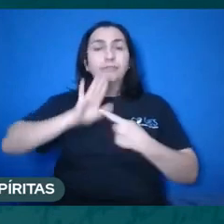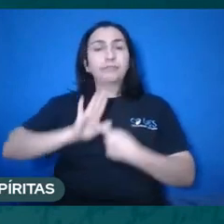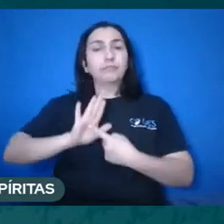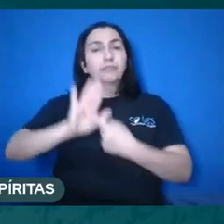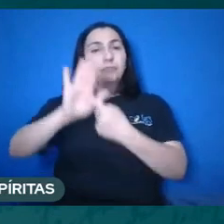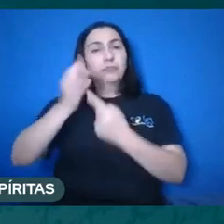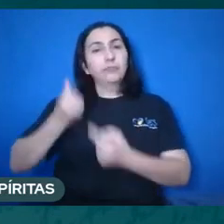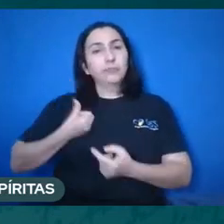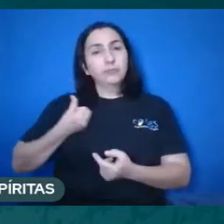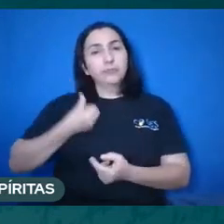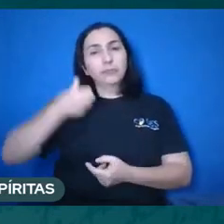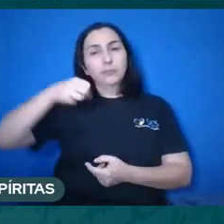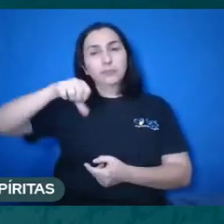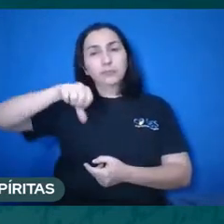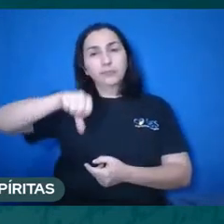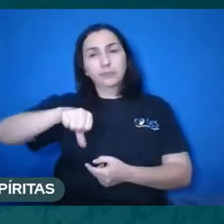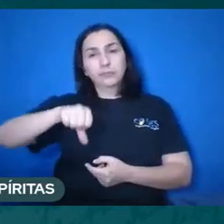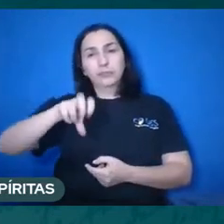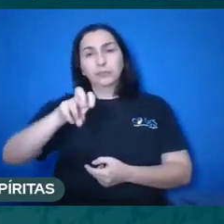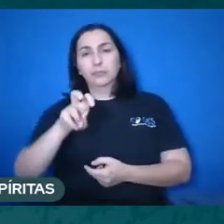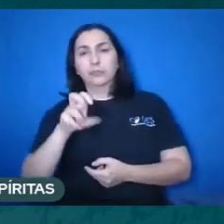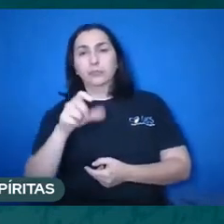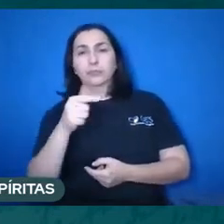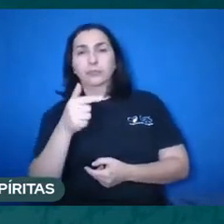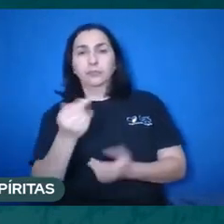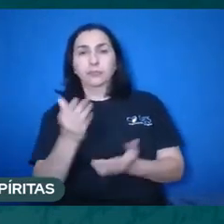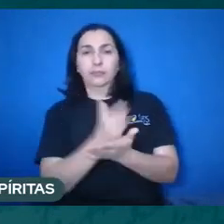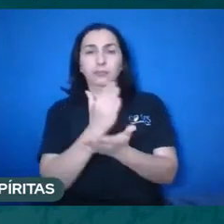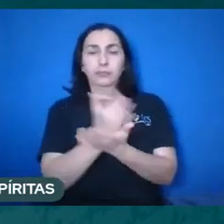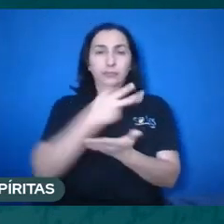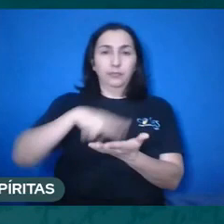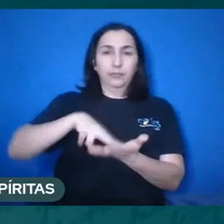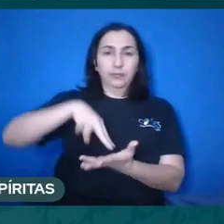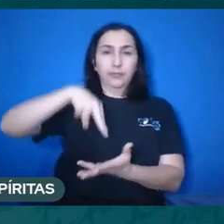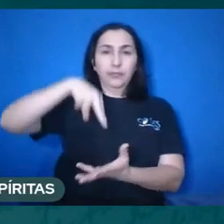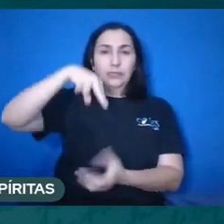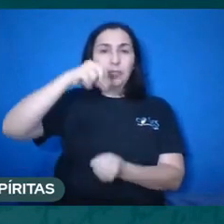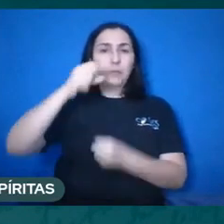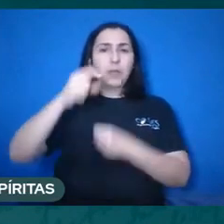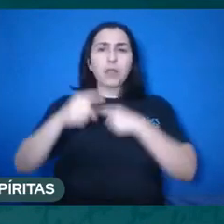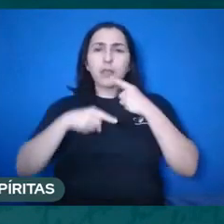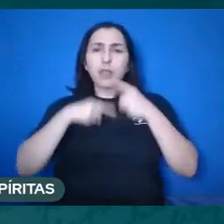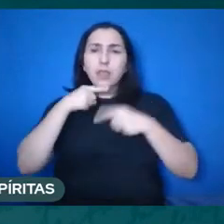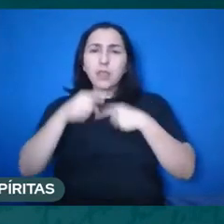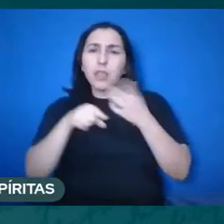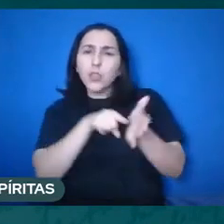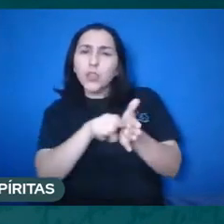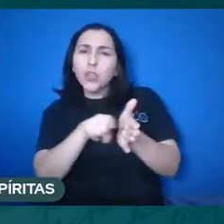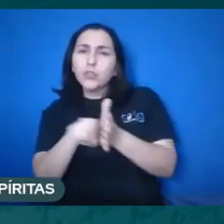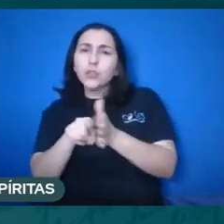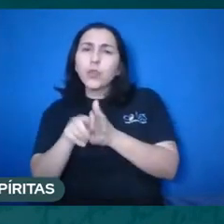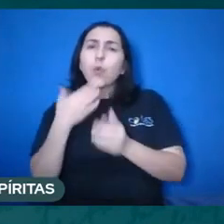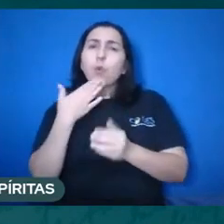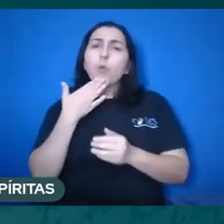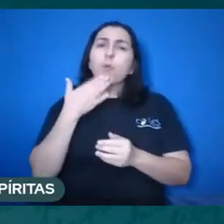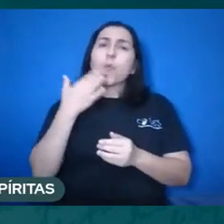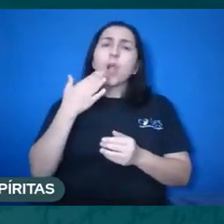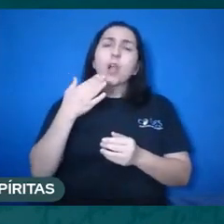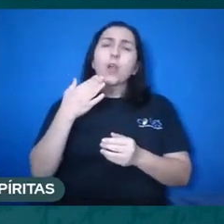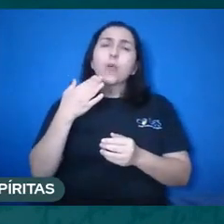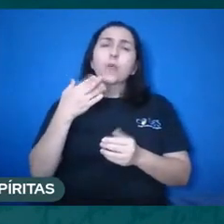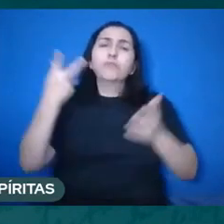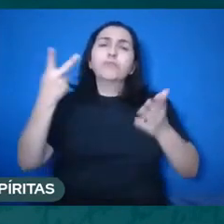957 do livro dos espíritos, questiona aos espíritos quais são em geral as consequências do